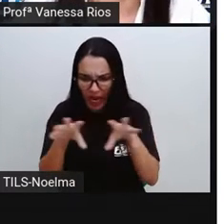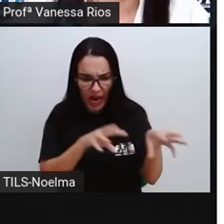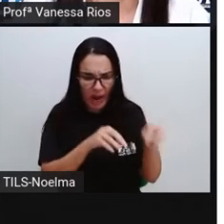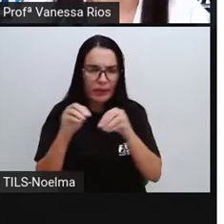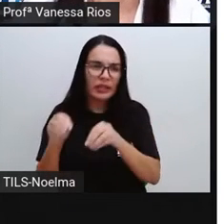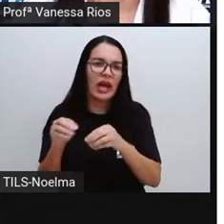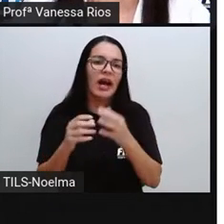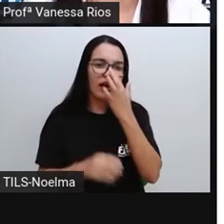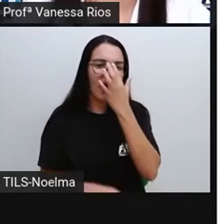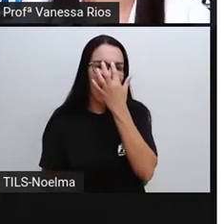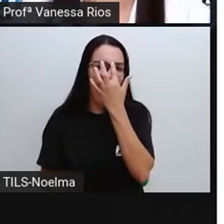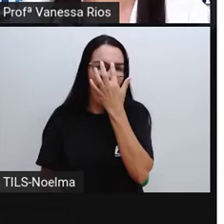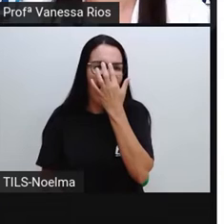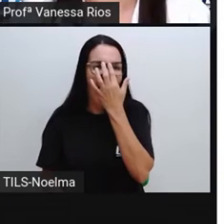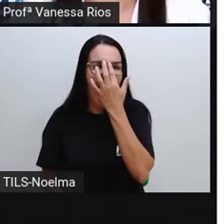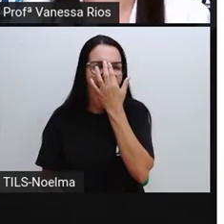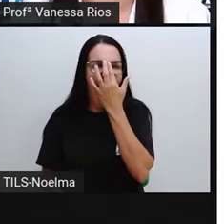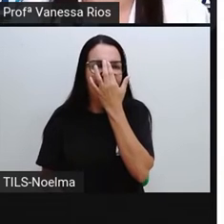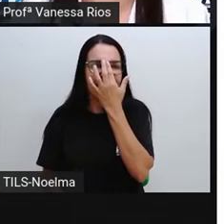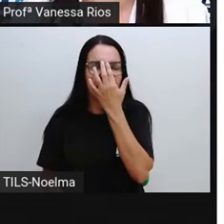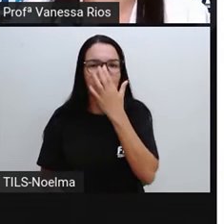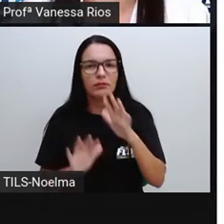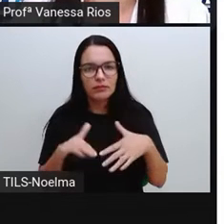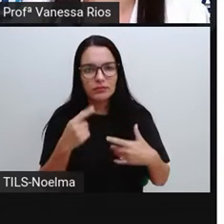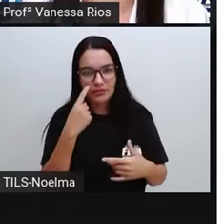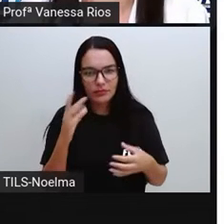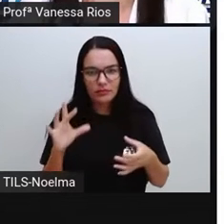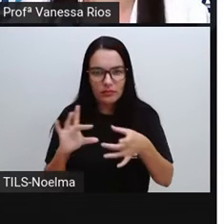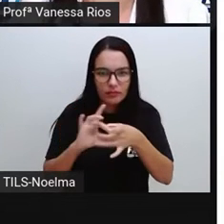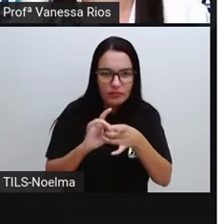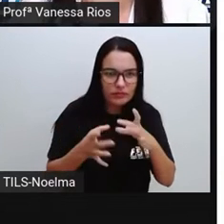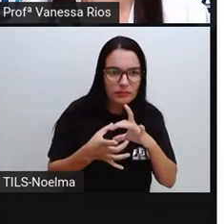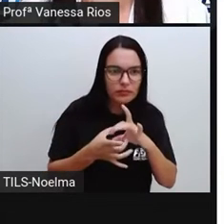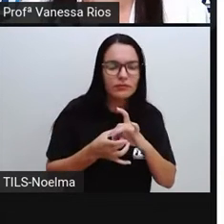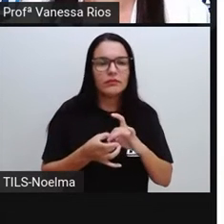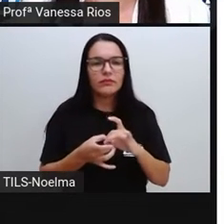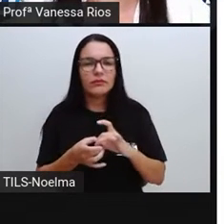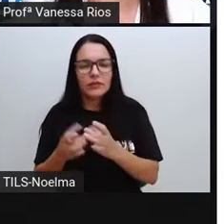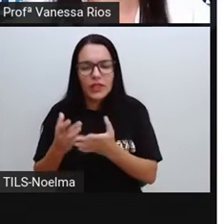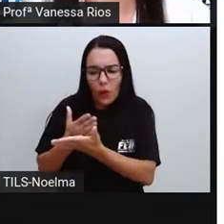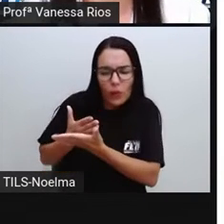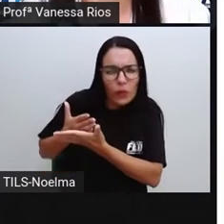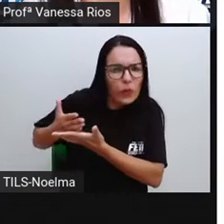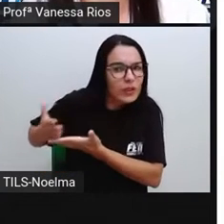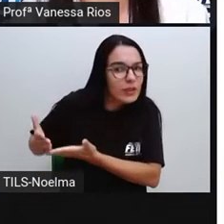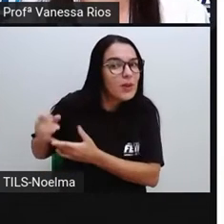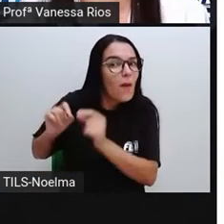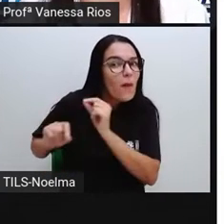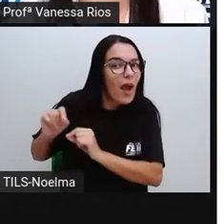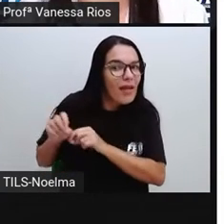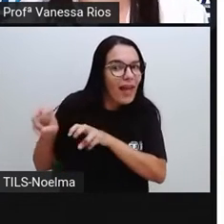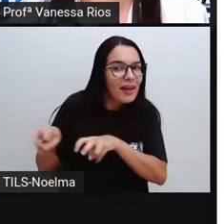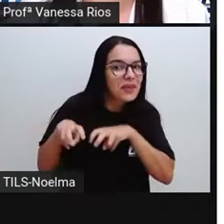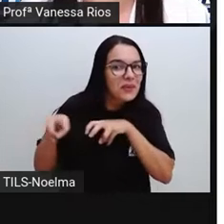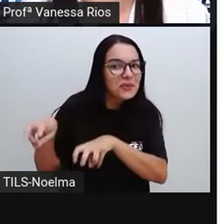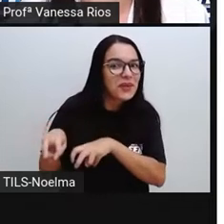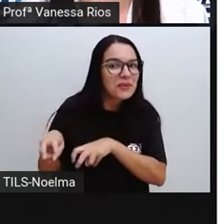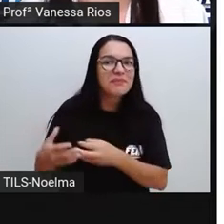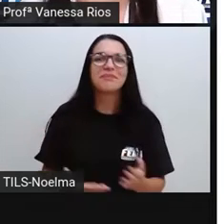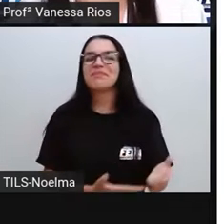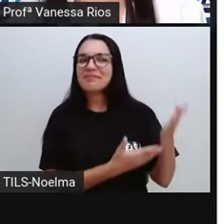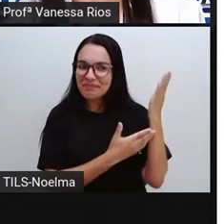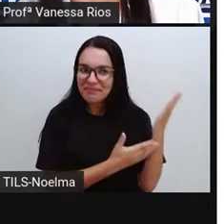outro. E aí a gente percebe a relação do início da agricultura justamente com esses